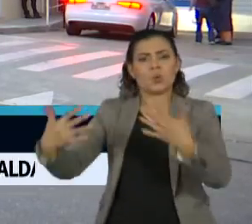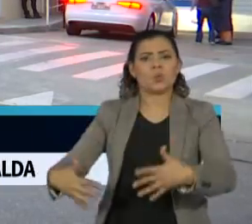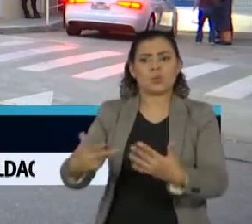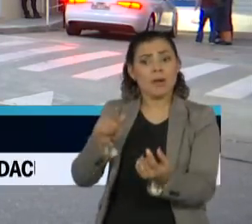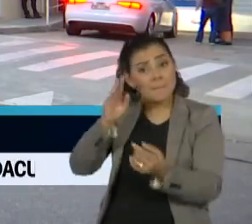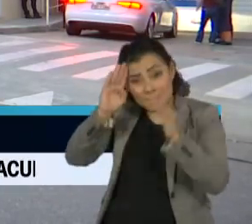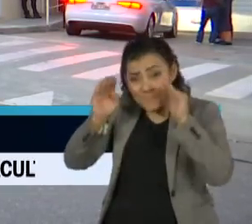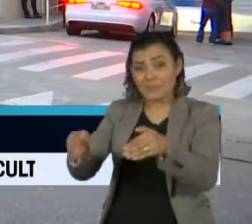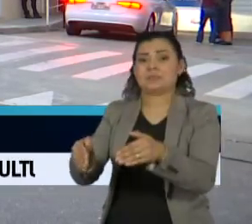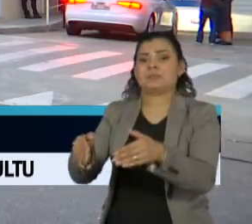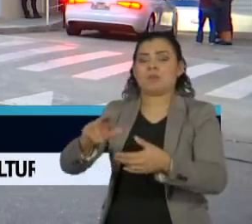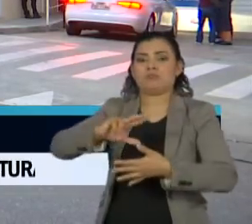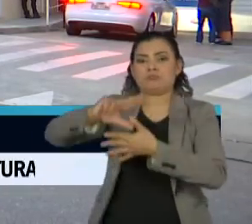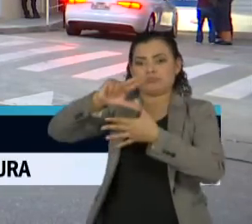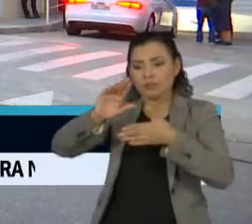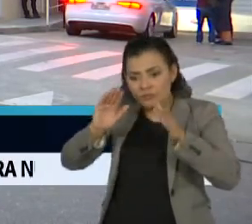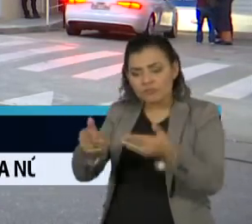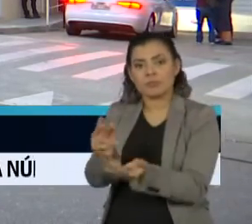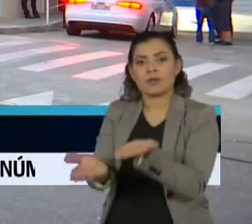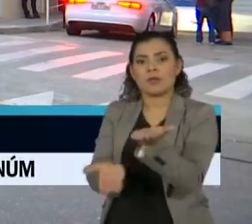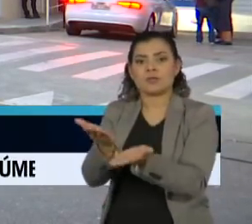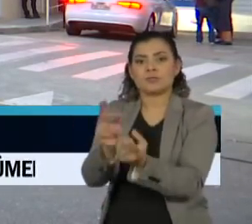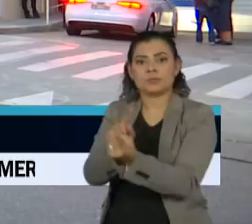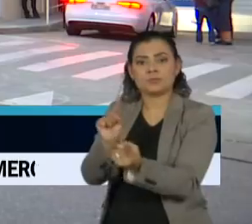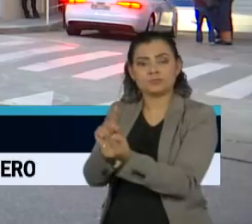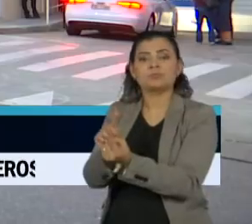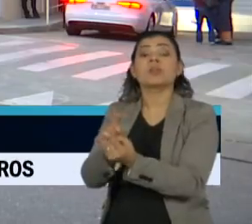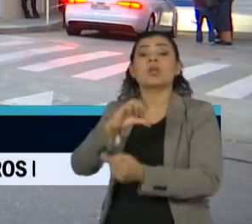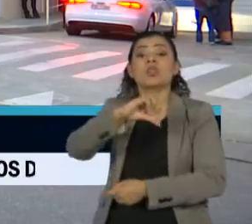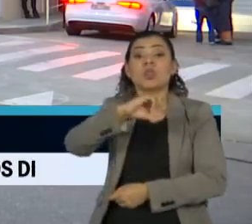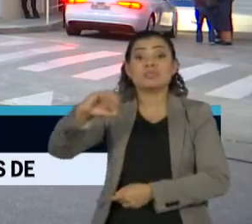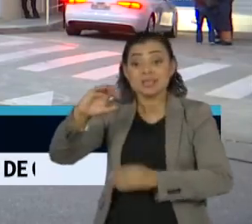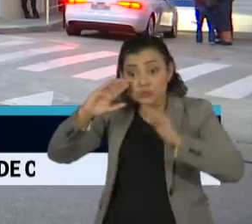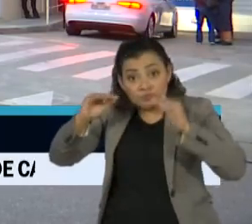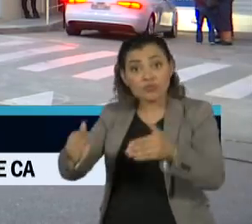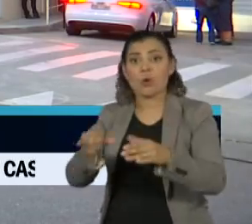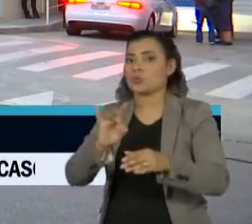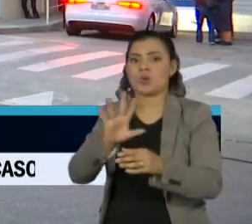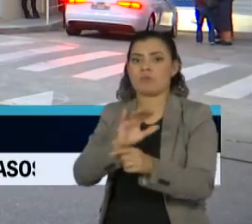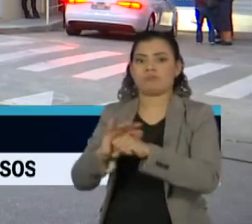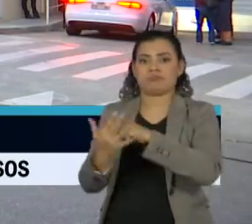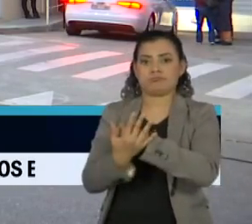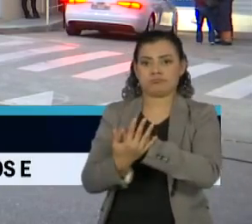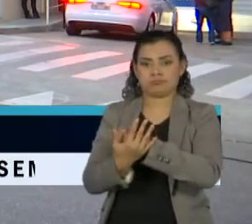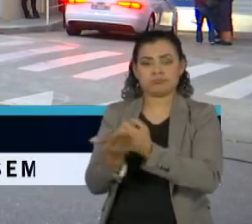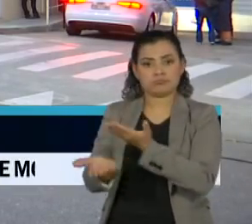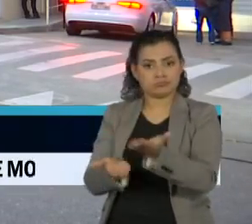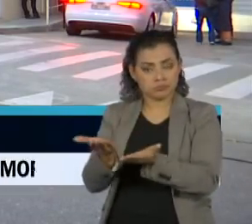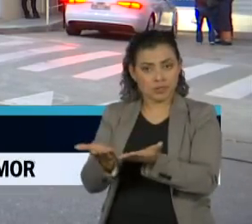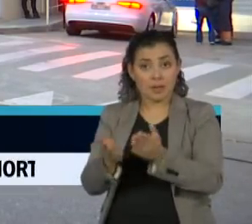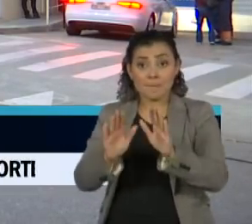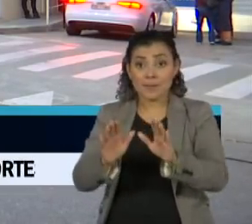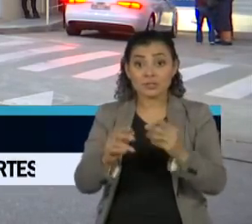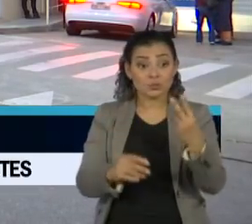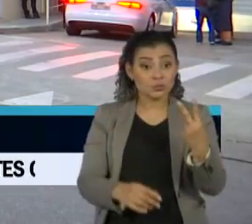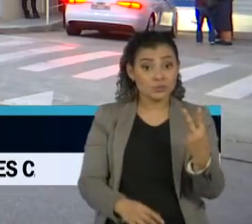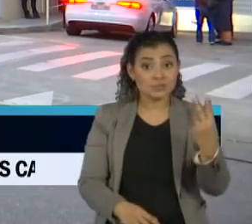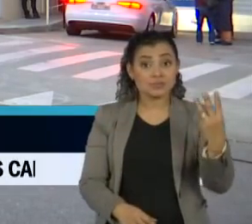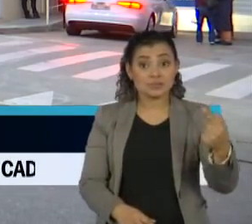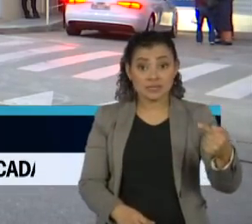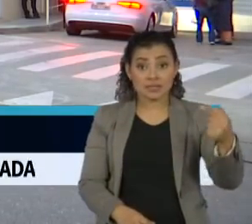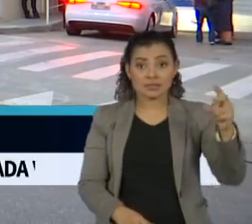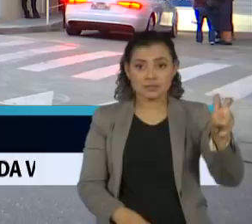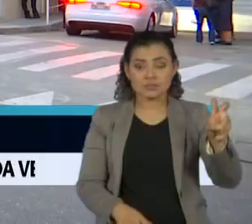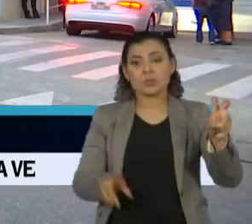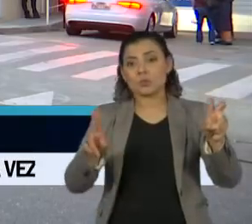hospitalar da América Latina, que conta com 900 leitos exclusivos para pacientes com covid-19, sendo 275